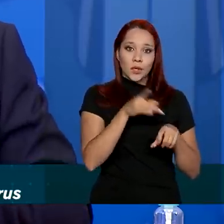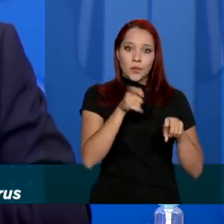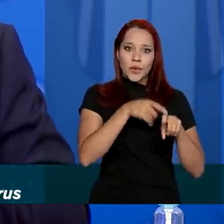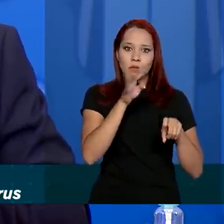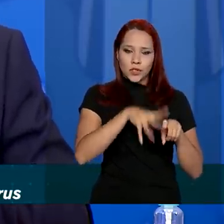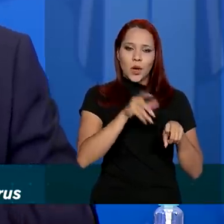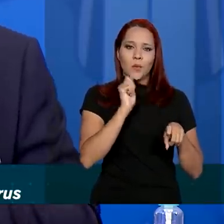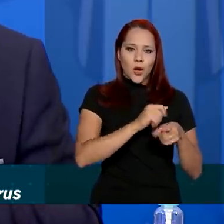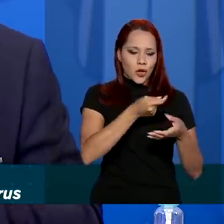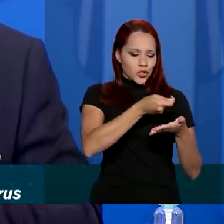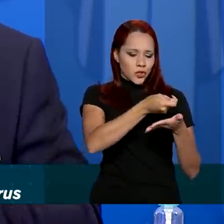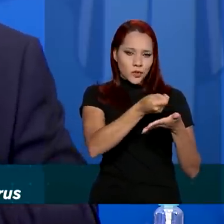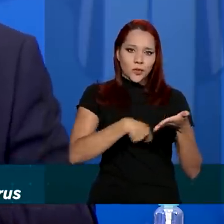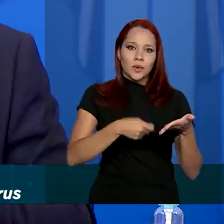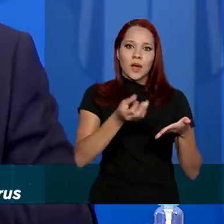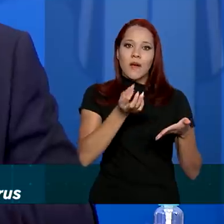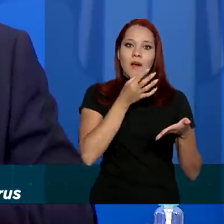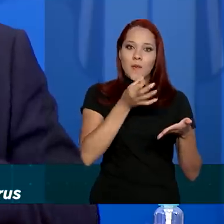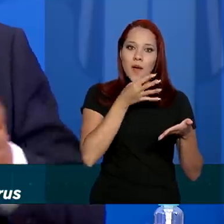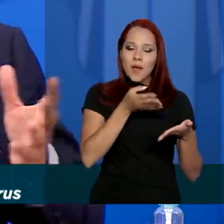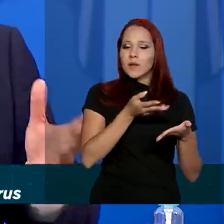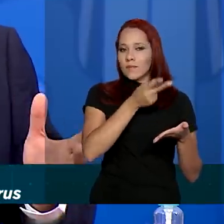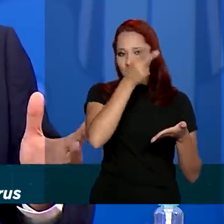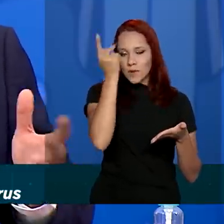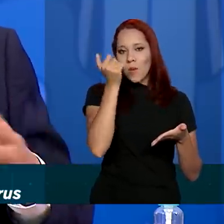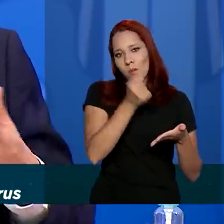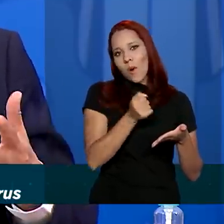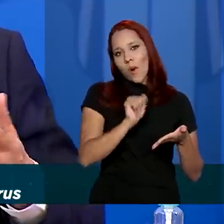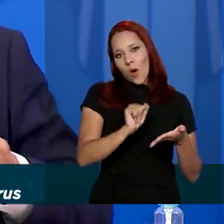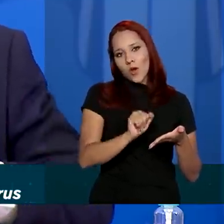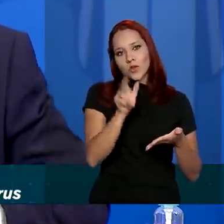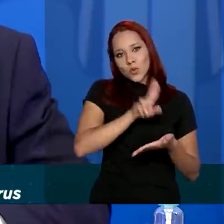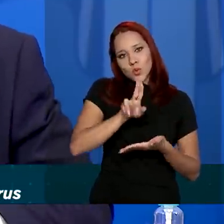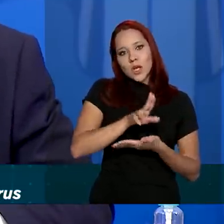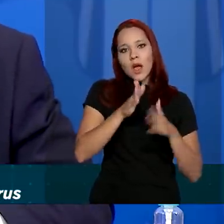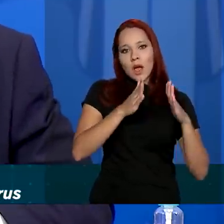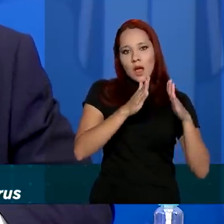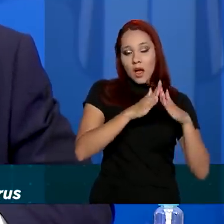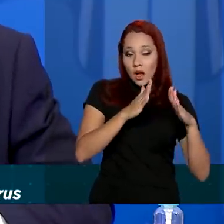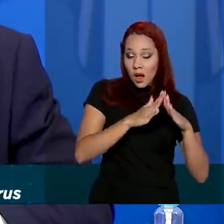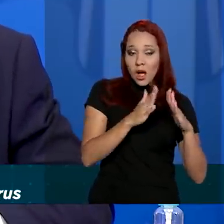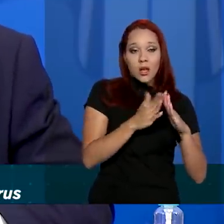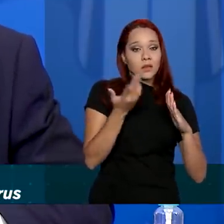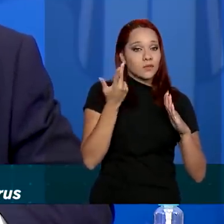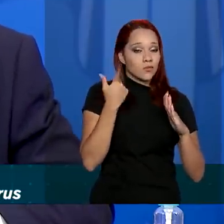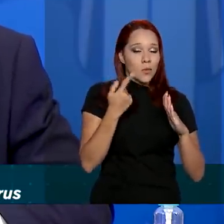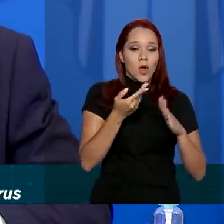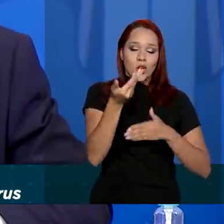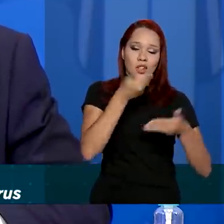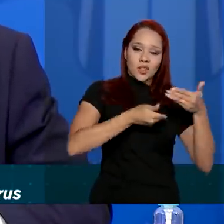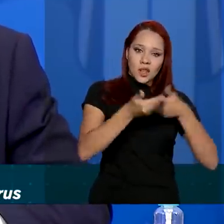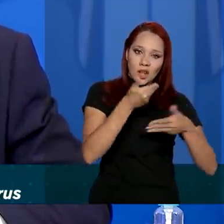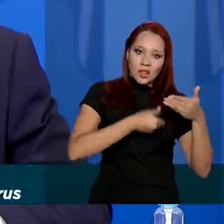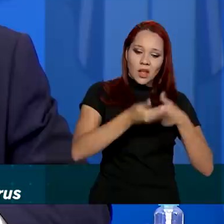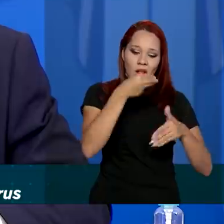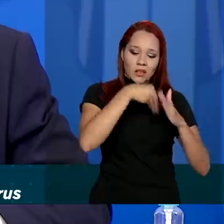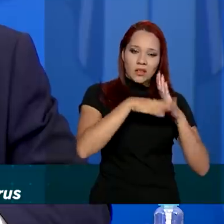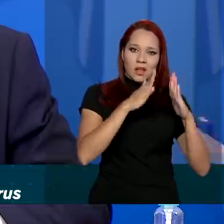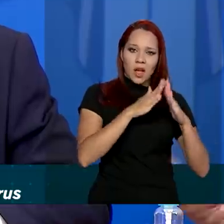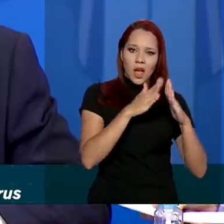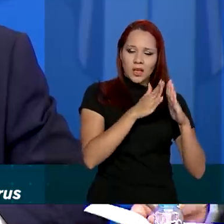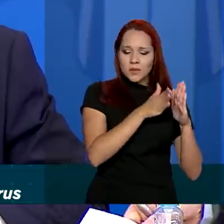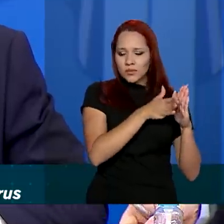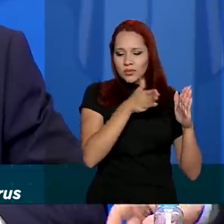um remédio que a pessoa pode usar em casa e se tratar aí em pouco tempo,